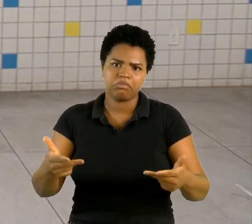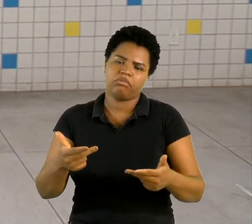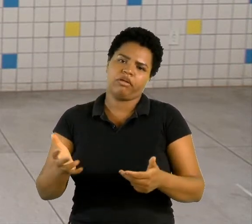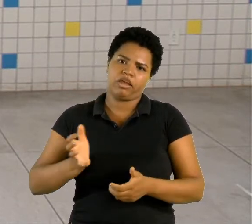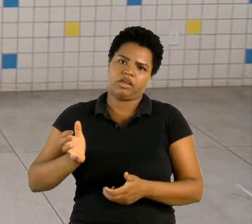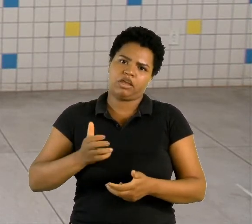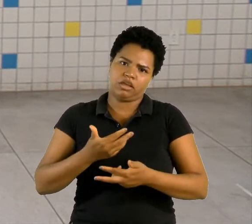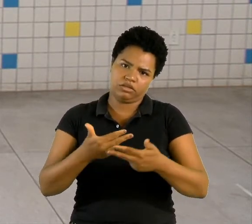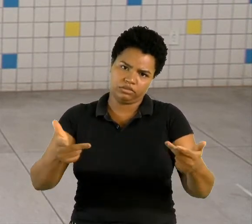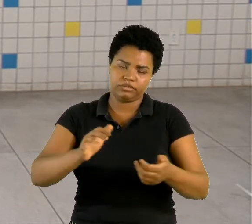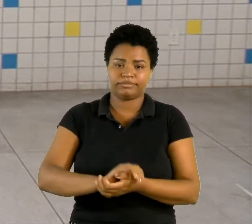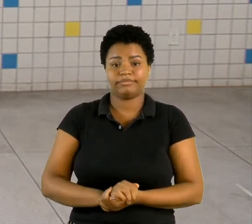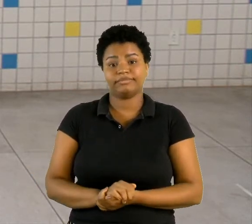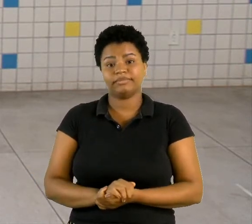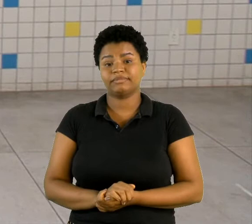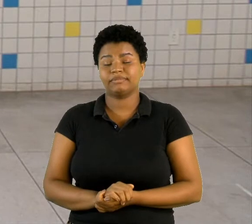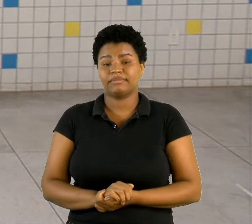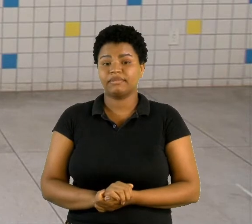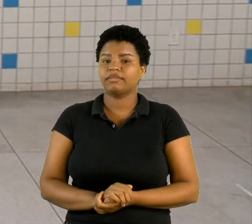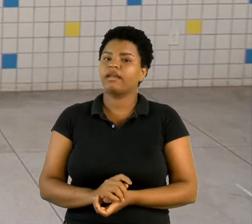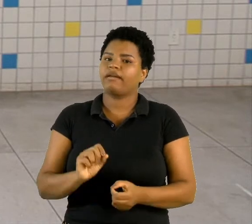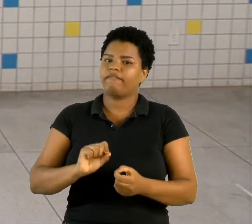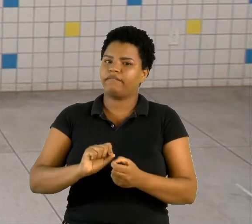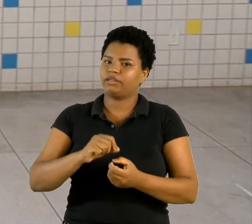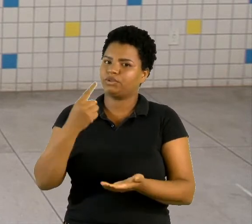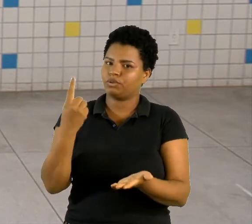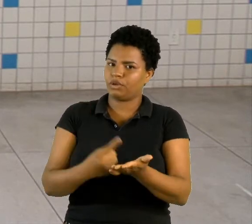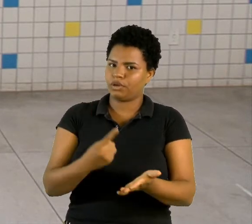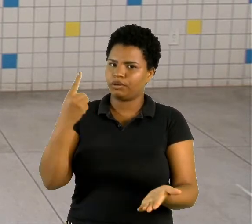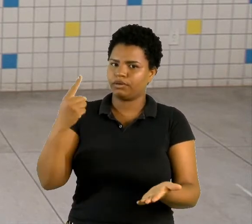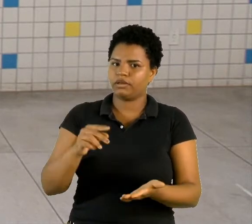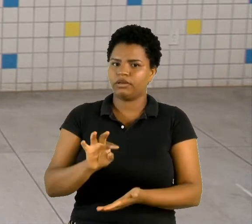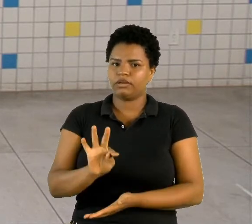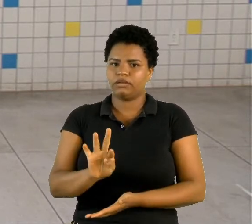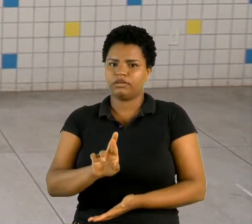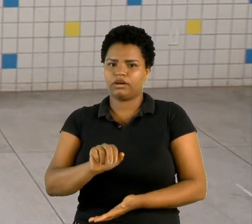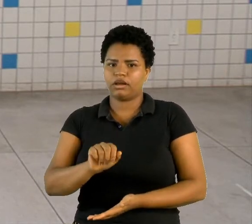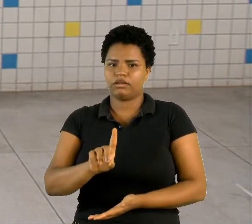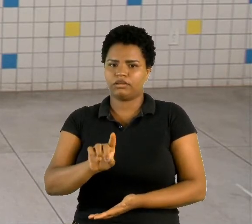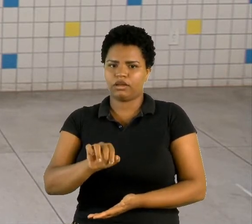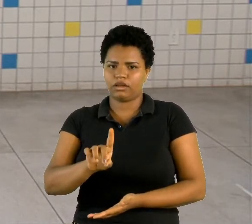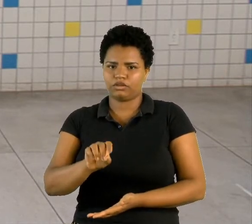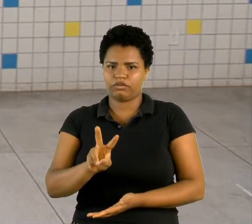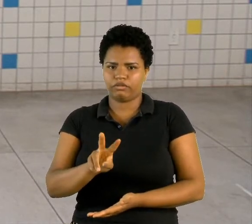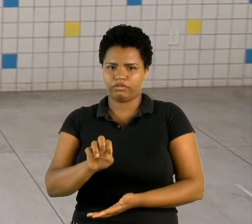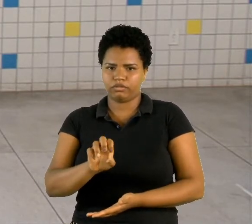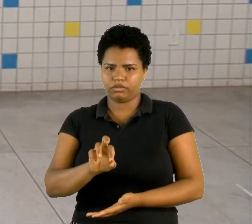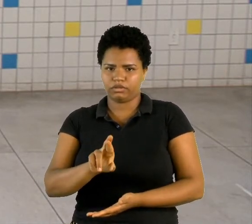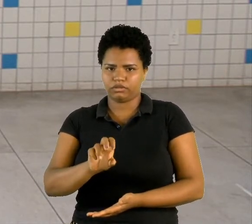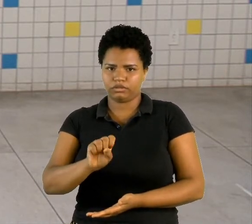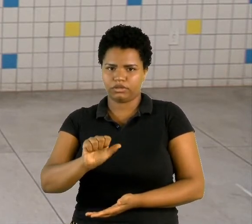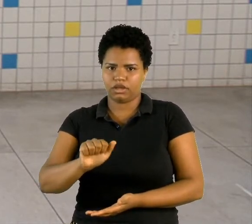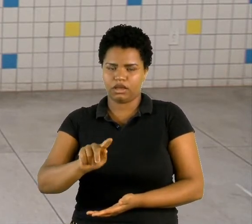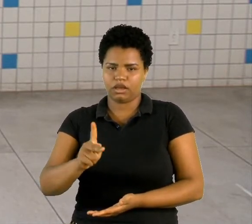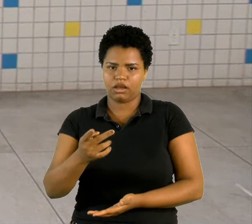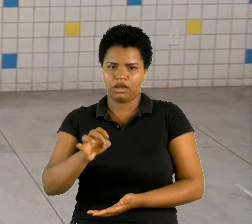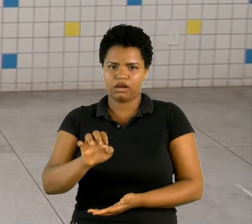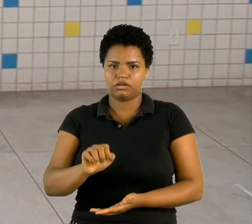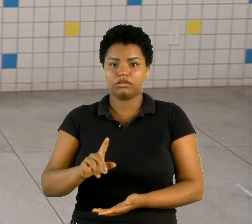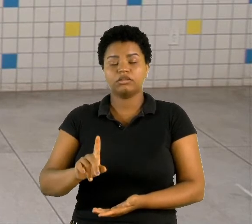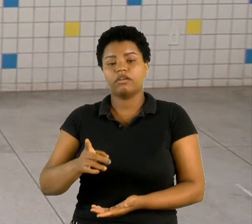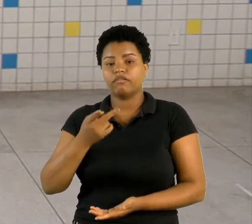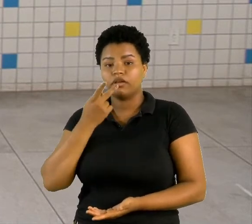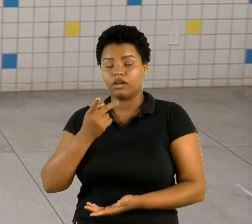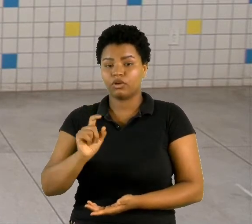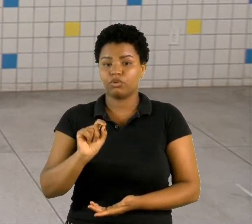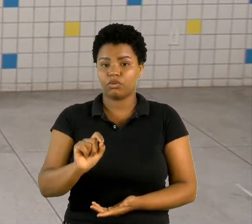foi feito um acordo chamado Tratado de Versalhes, declarando que a Alemanha era o